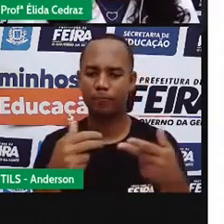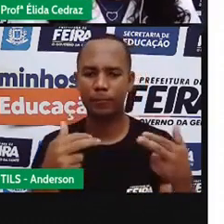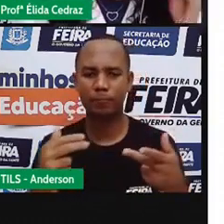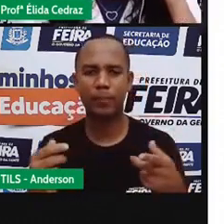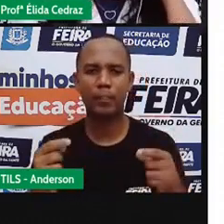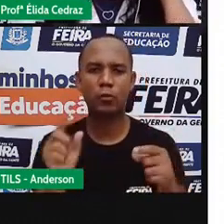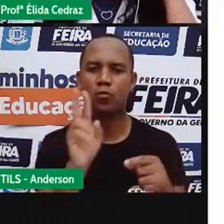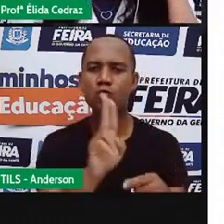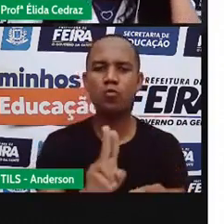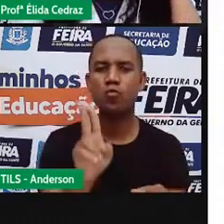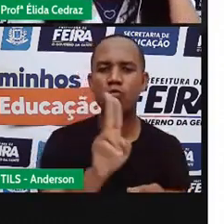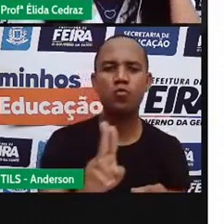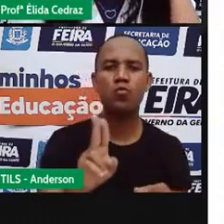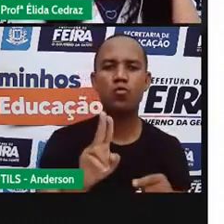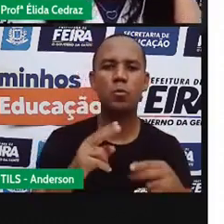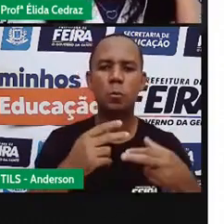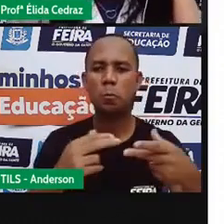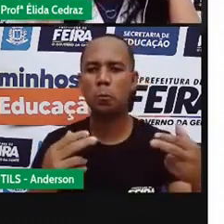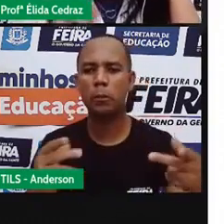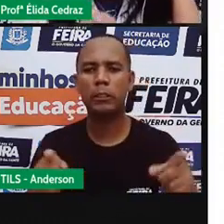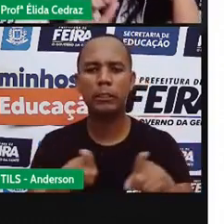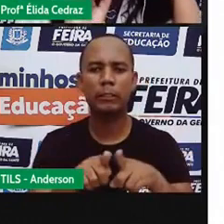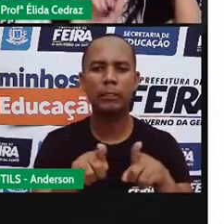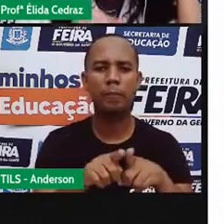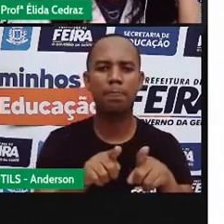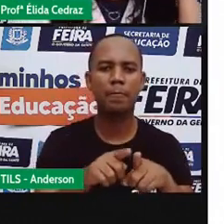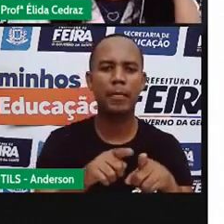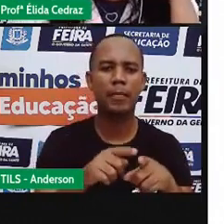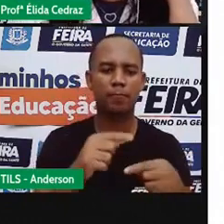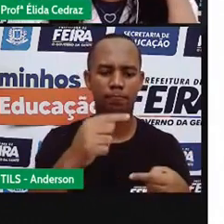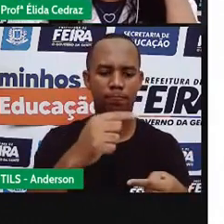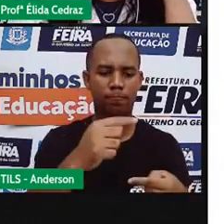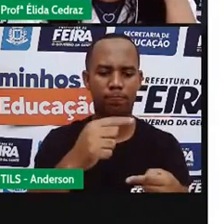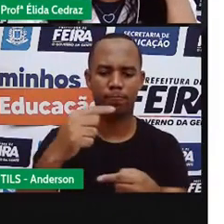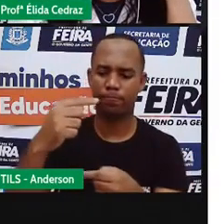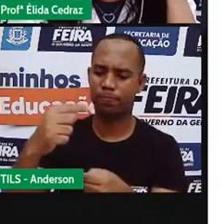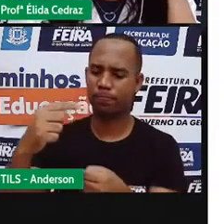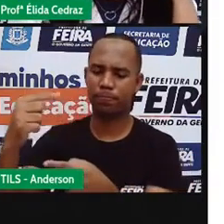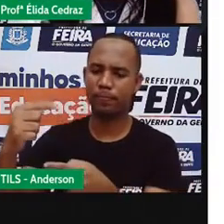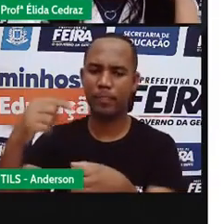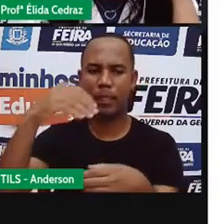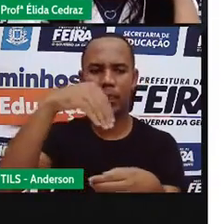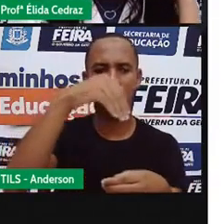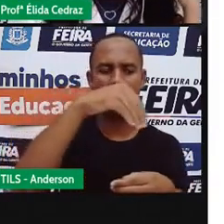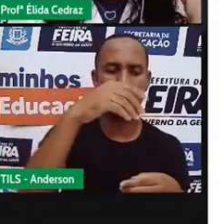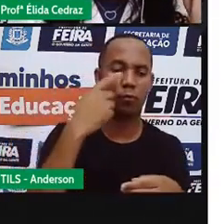e objetos de capacidade, as medidas de capacidade.